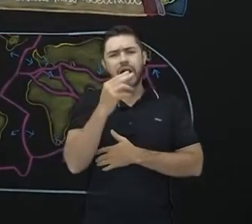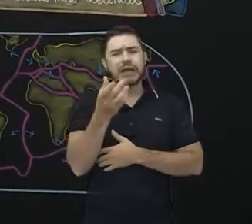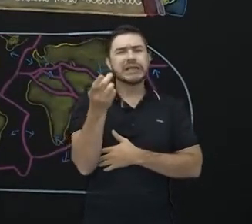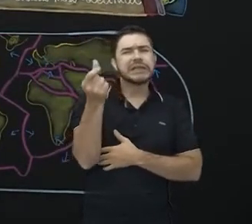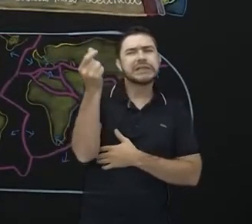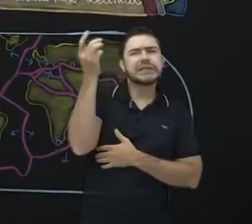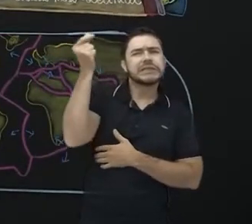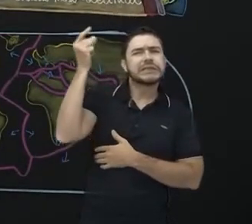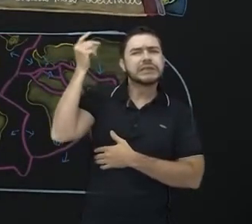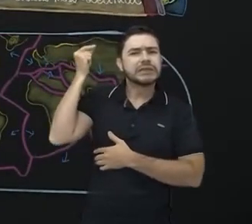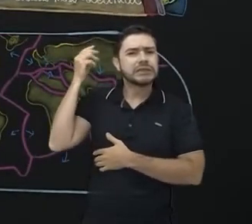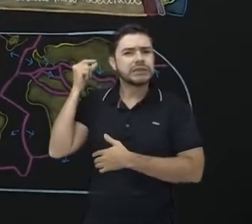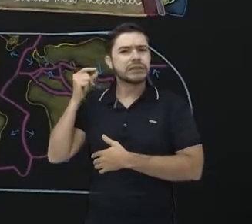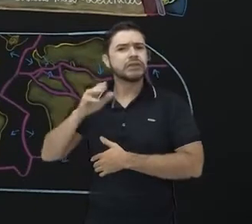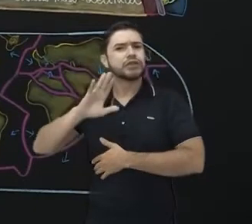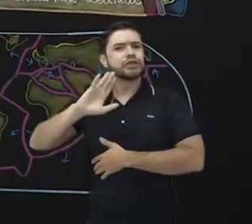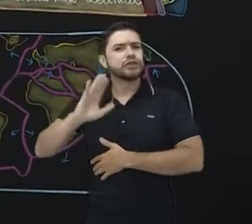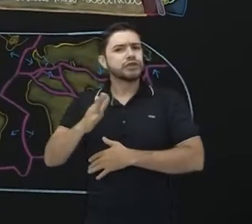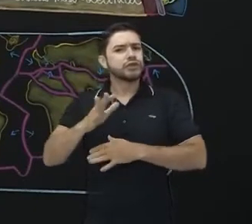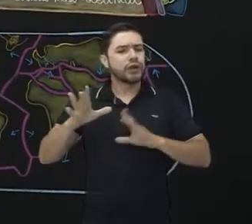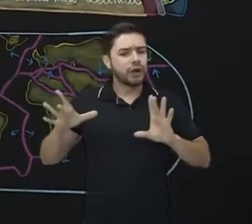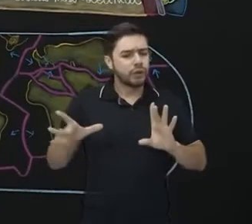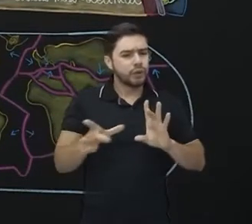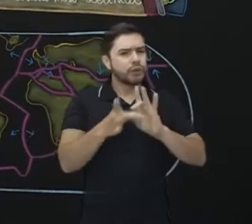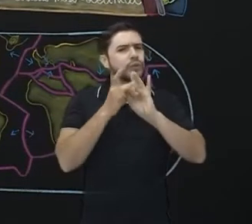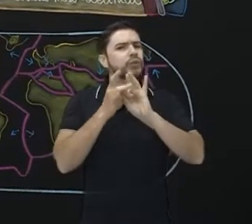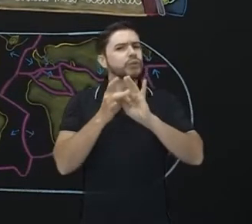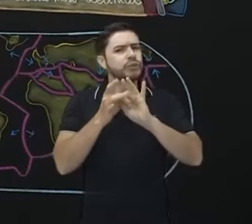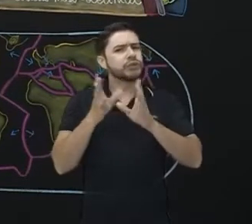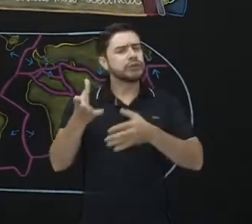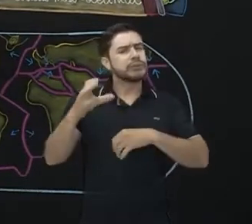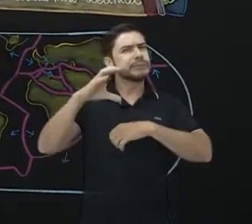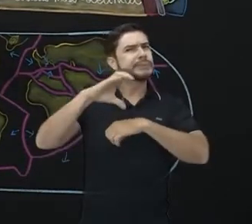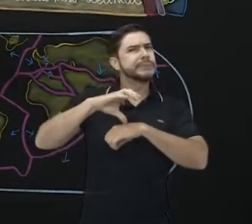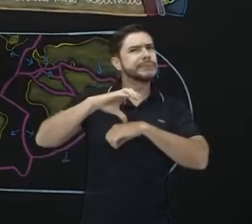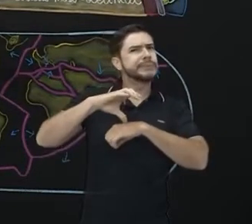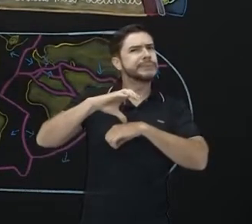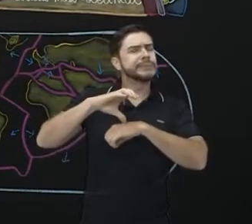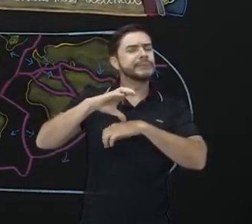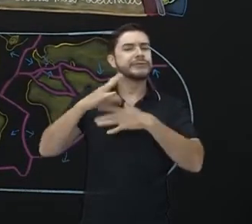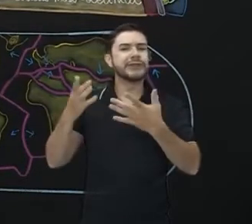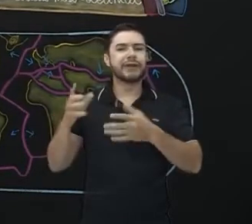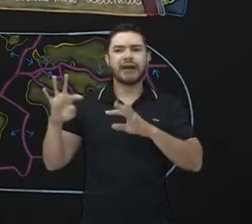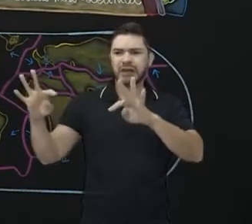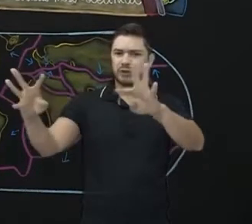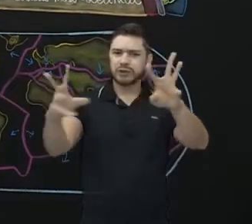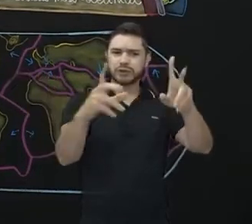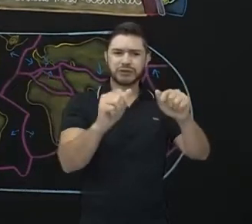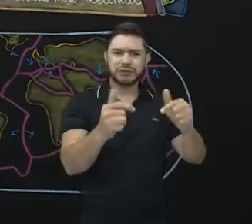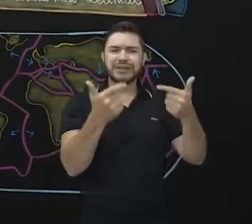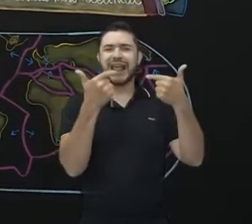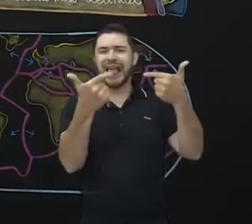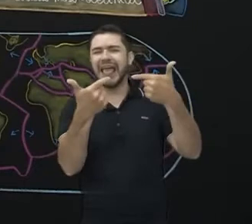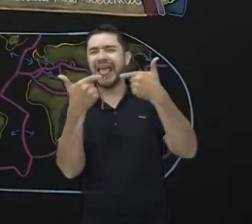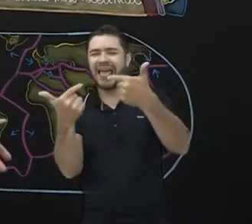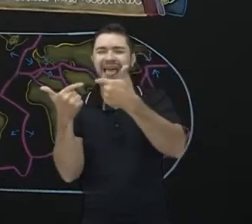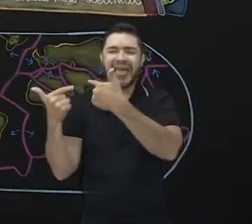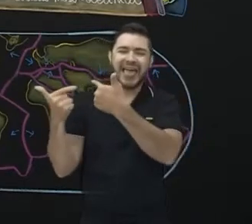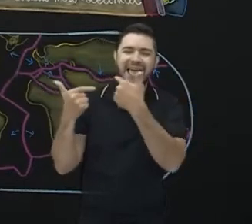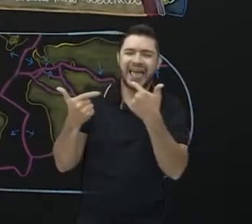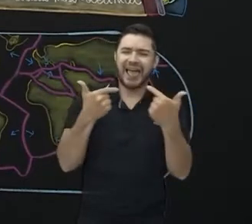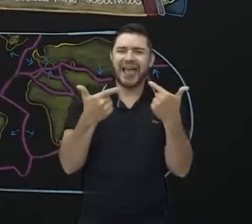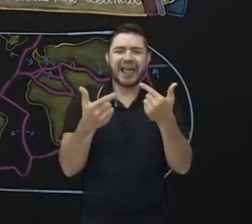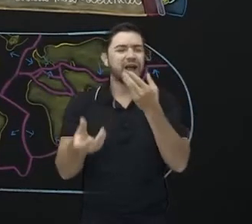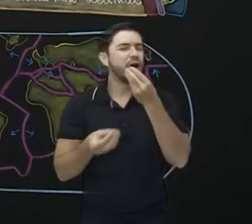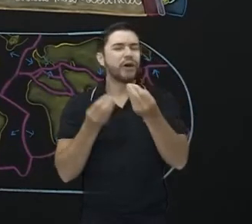foram unidos numa única massa continental? A galera começou a dar risada. Ah, você está viajando, cara, como é que isso vai